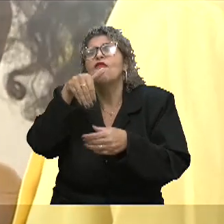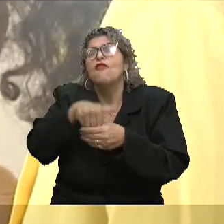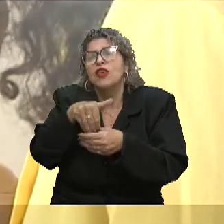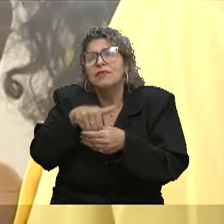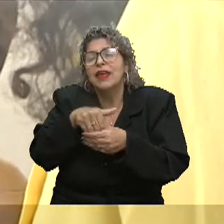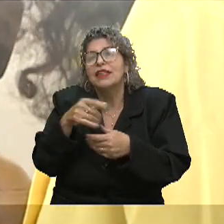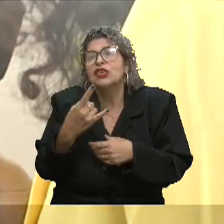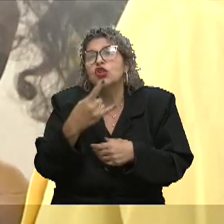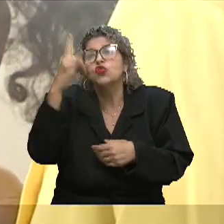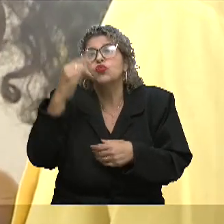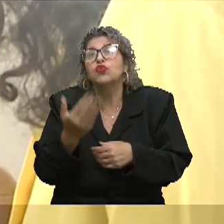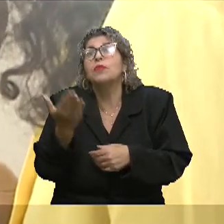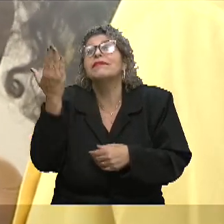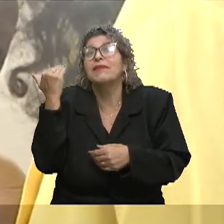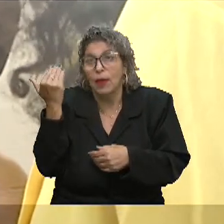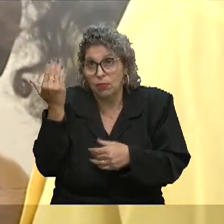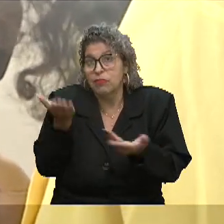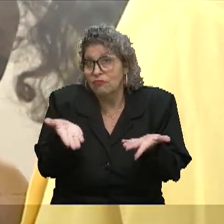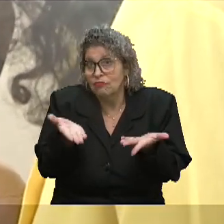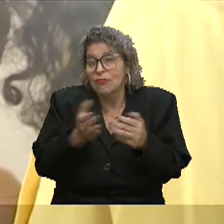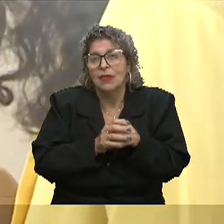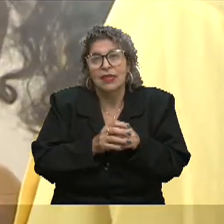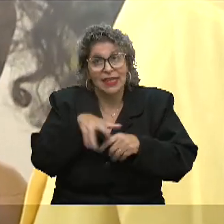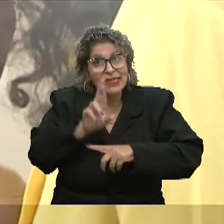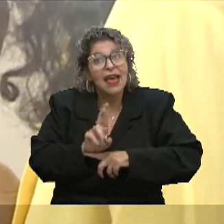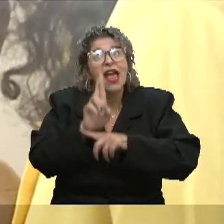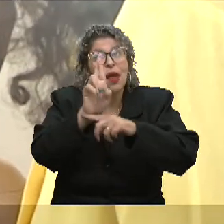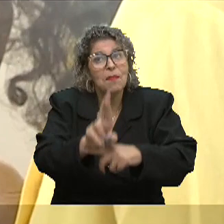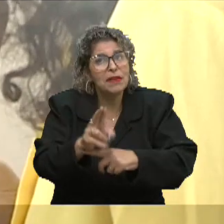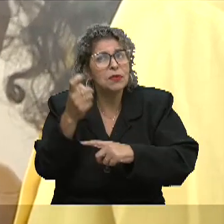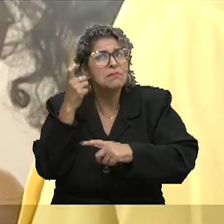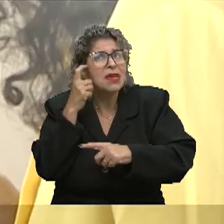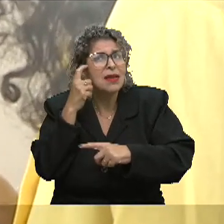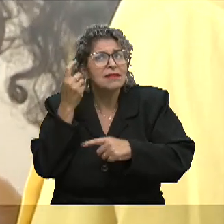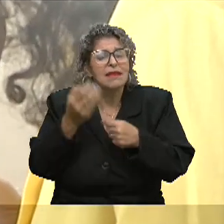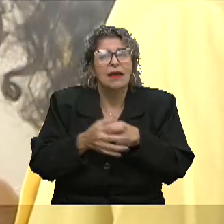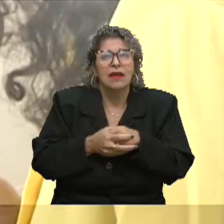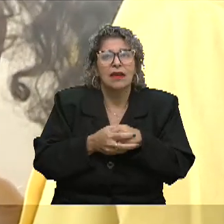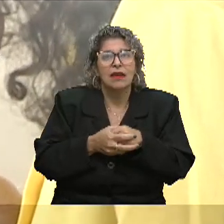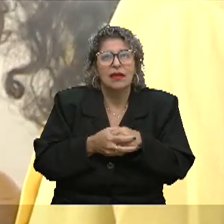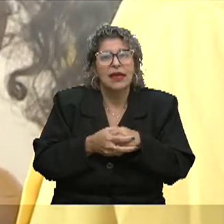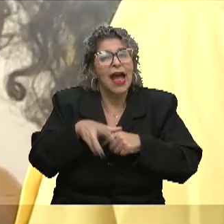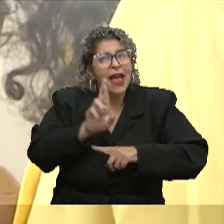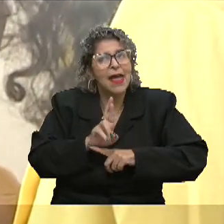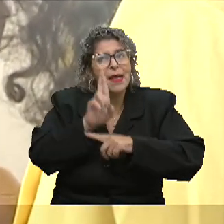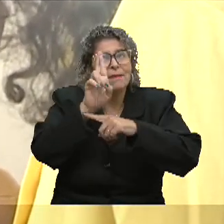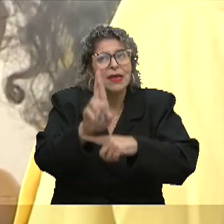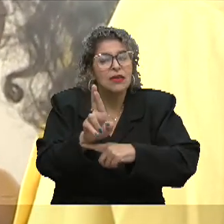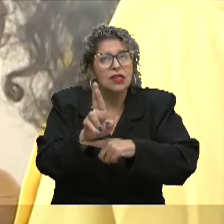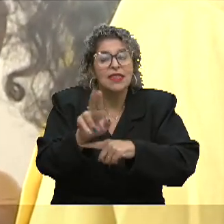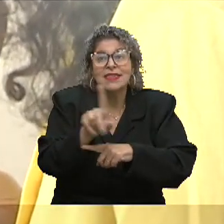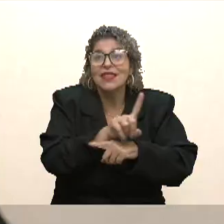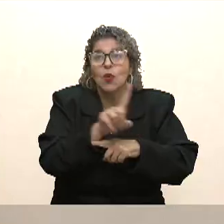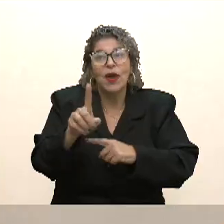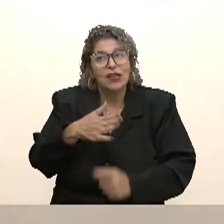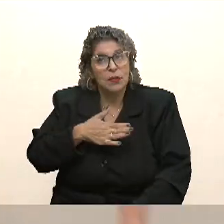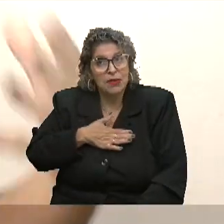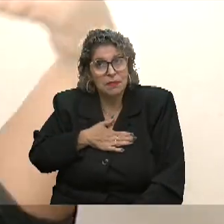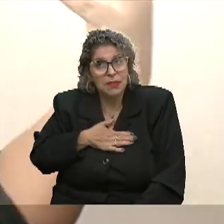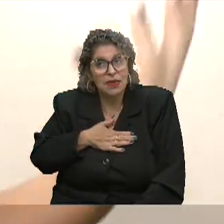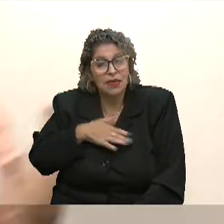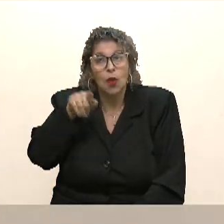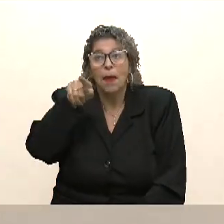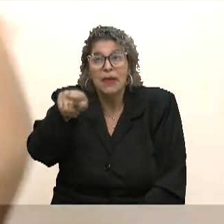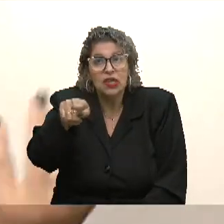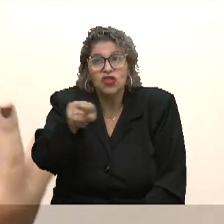gente começa a repensar alguma coisa dessa representatividade. E também, né? A representatividade não é só para mim, não é só para ti,